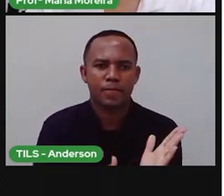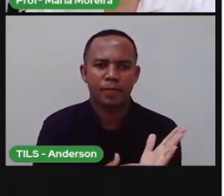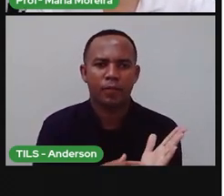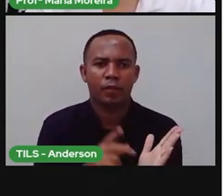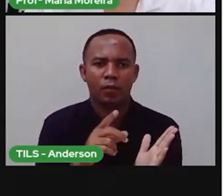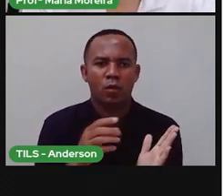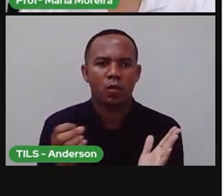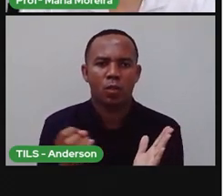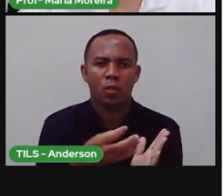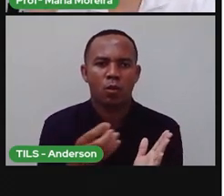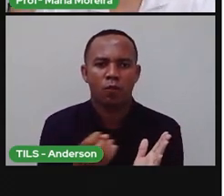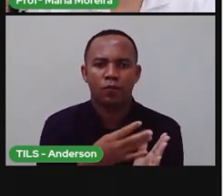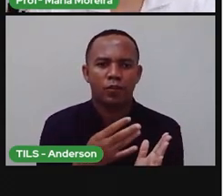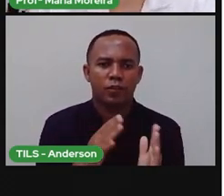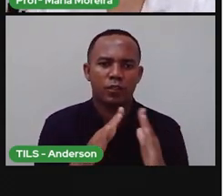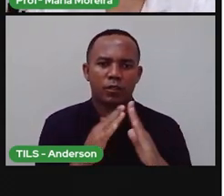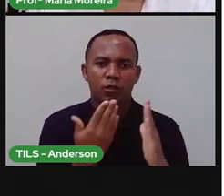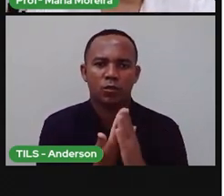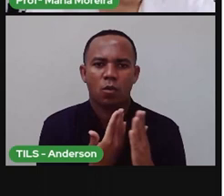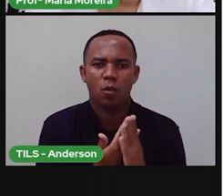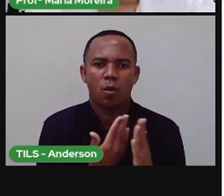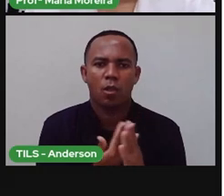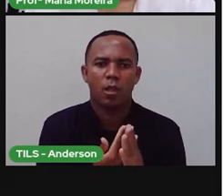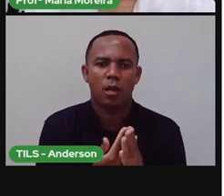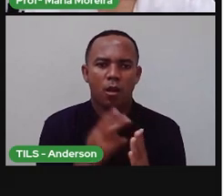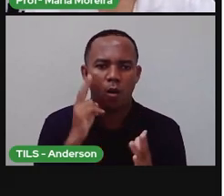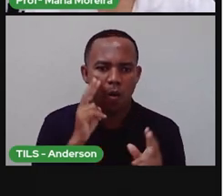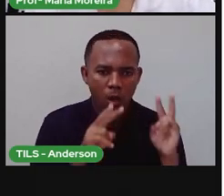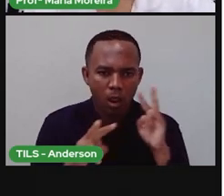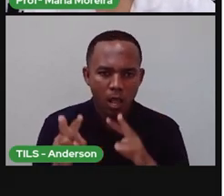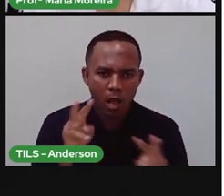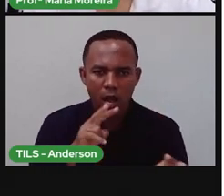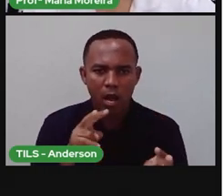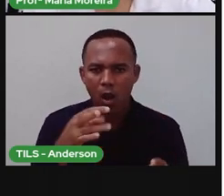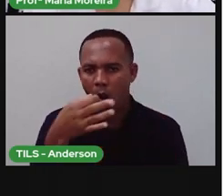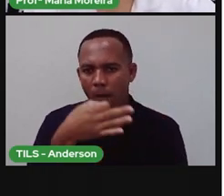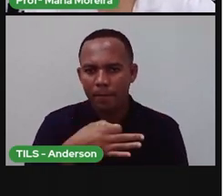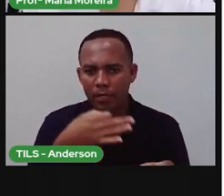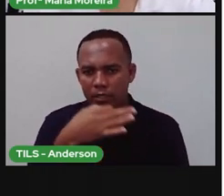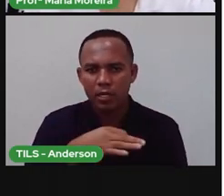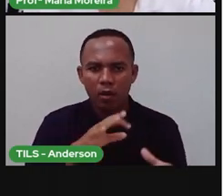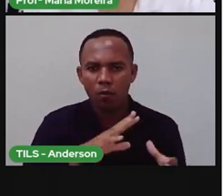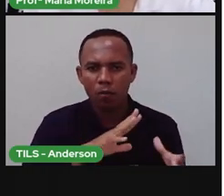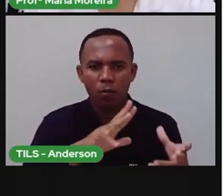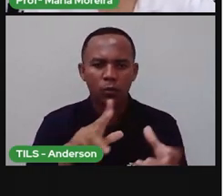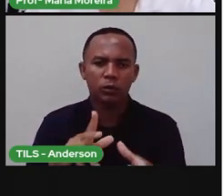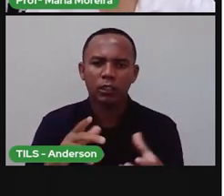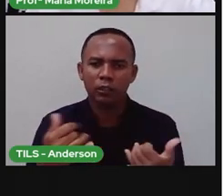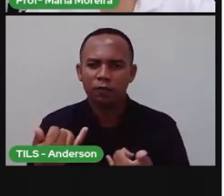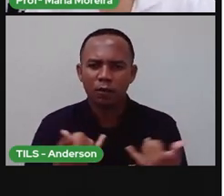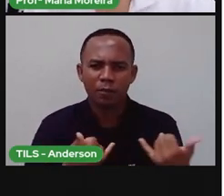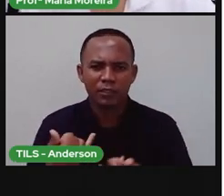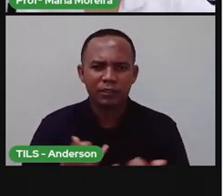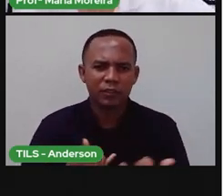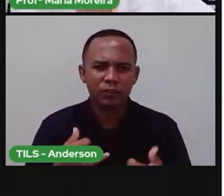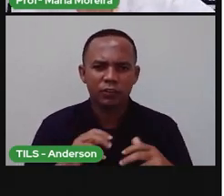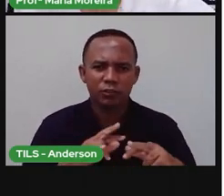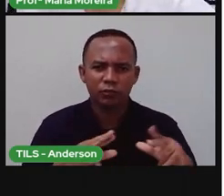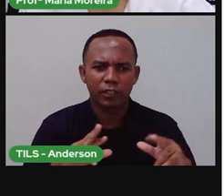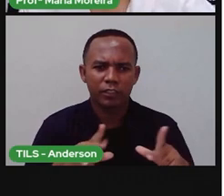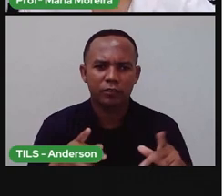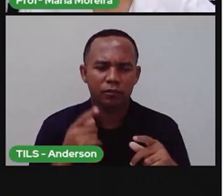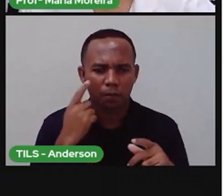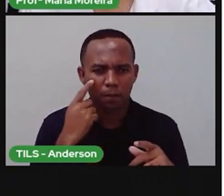Nova Escola, um olhar crítico sobre o mundo. E aí, nessa revista aqui, também traz várias informações. E do